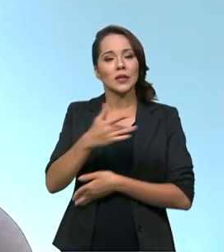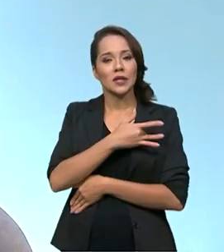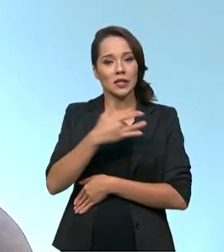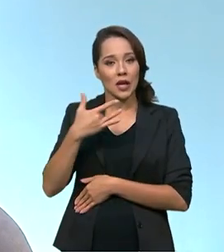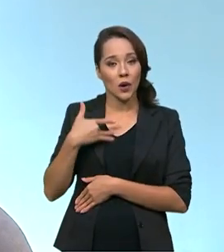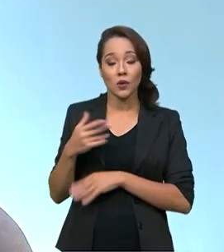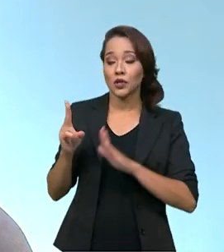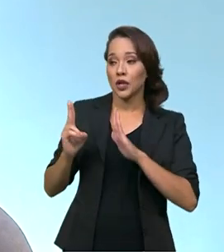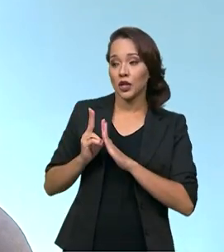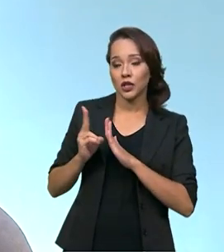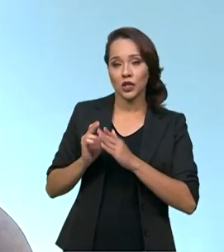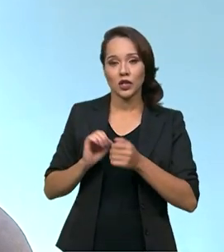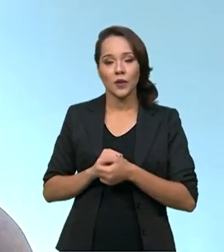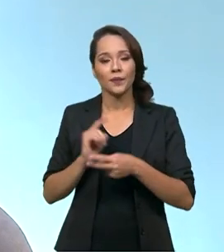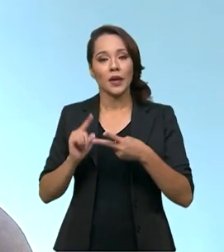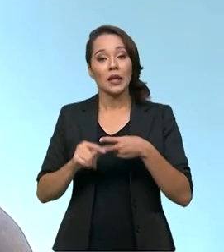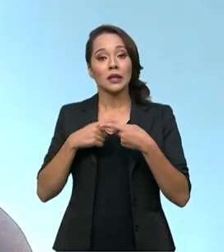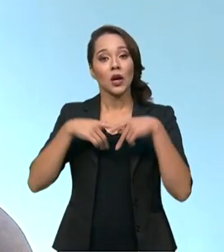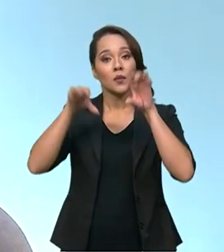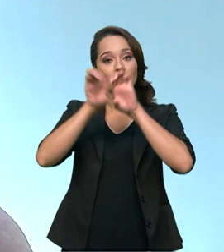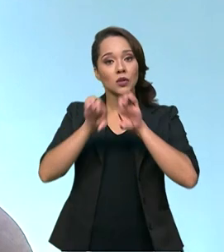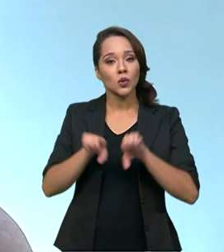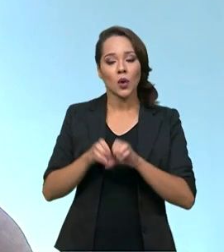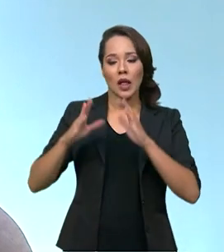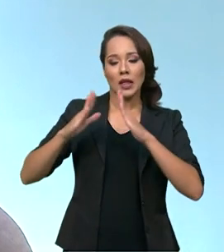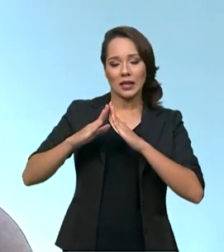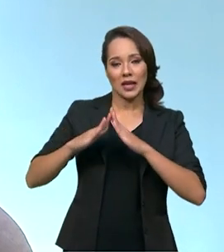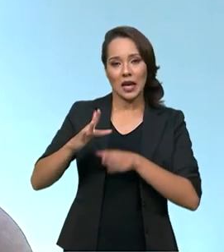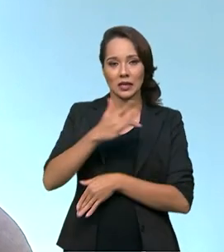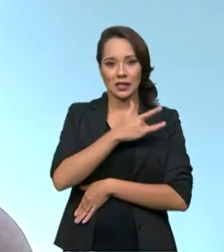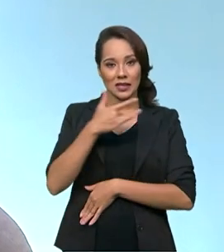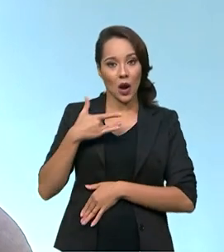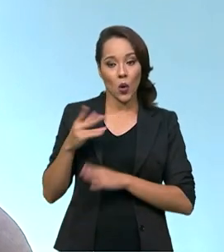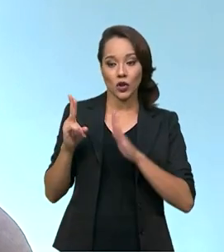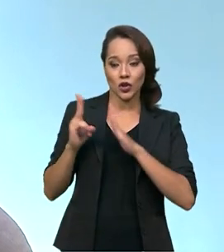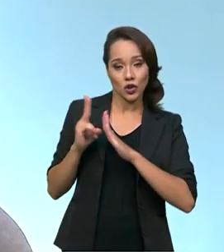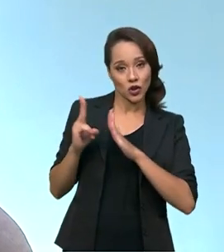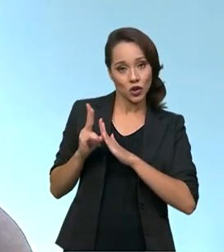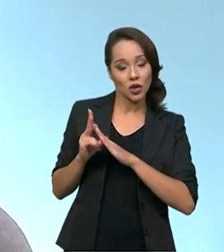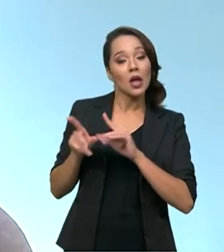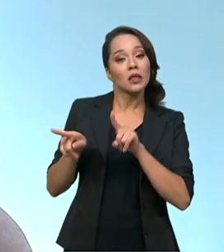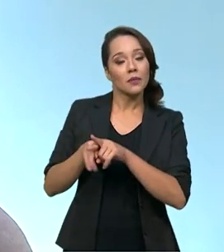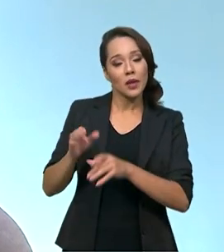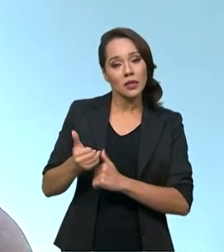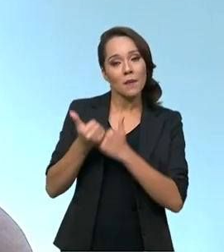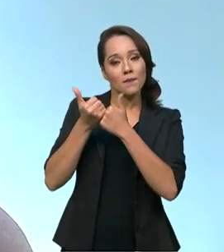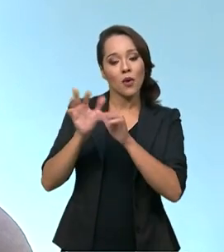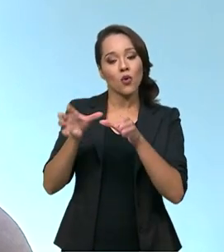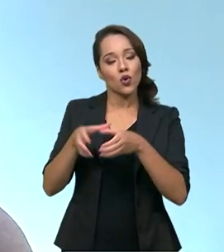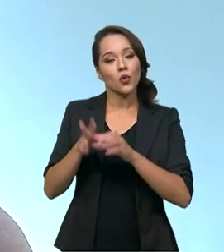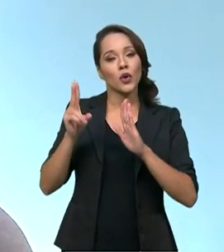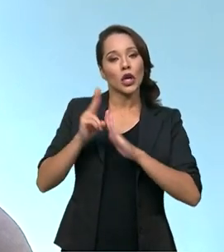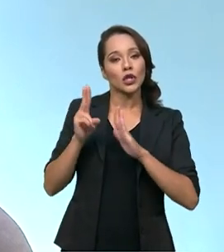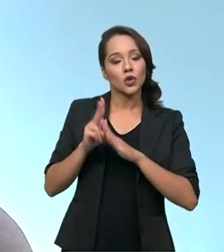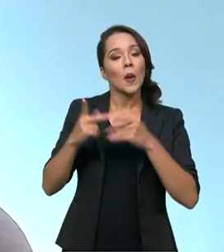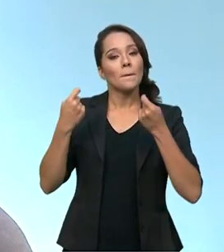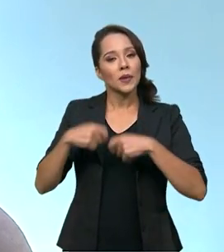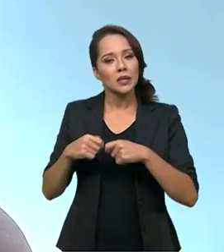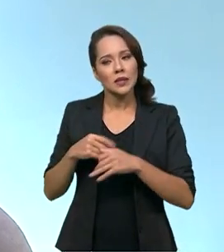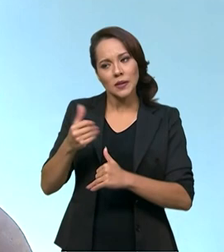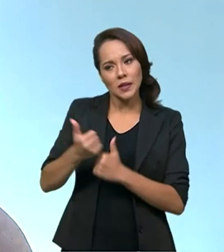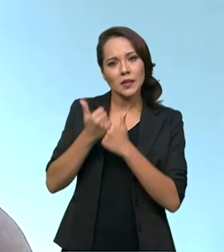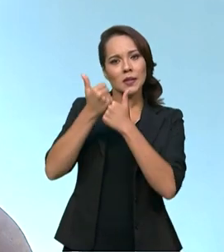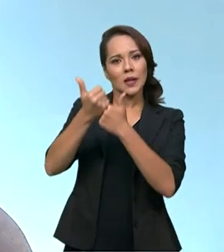indígena. Nós temos uma estrutura das casas de saúde indígena, que dão apoio aos indígenas que precisam de